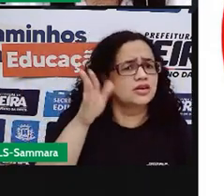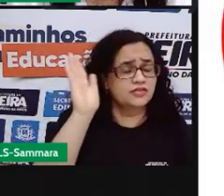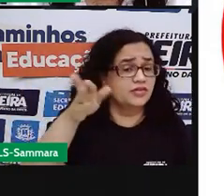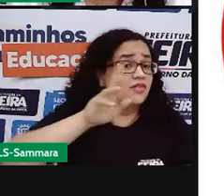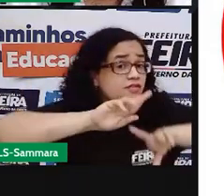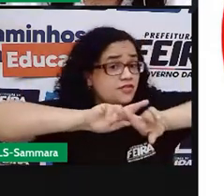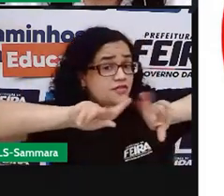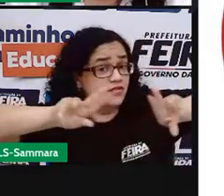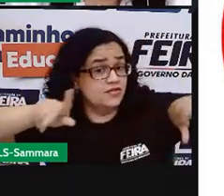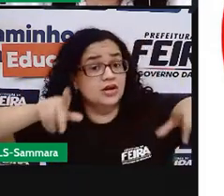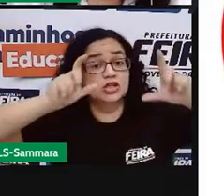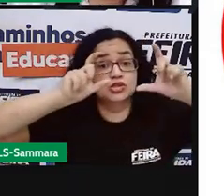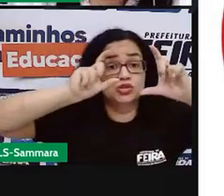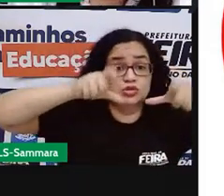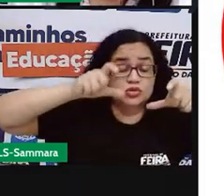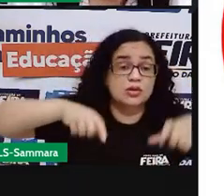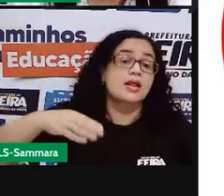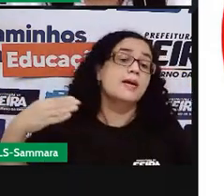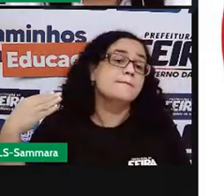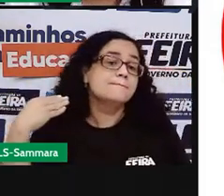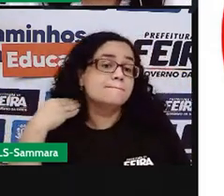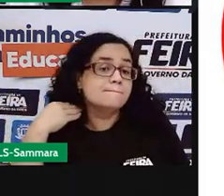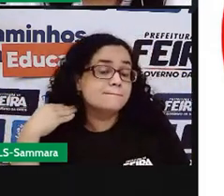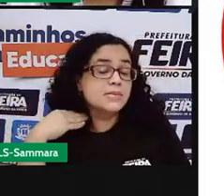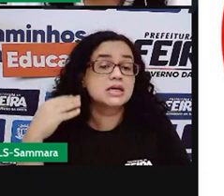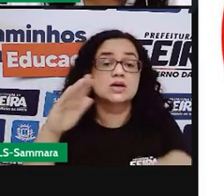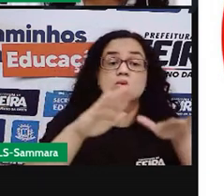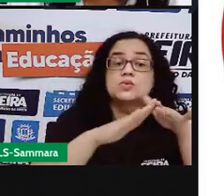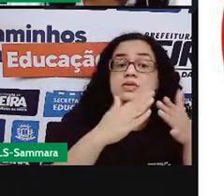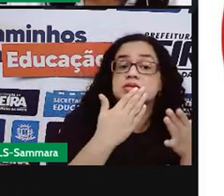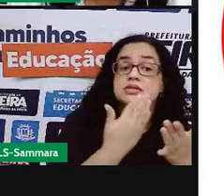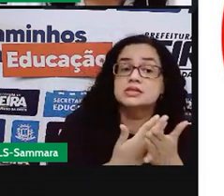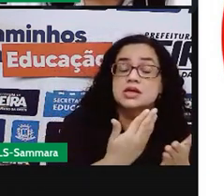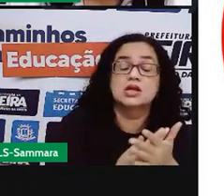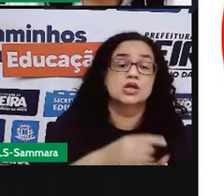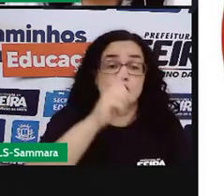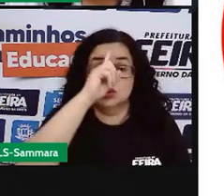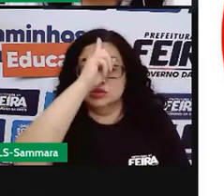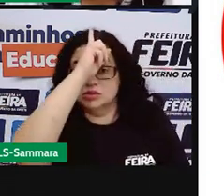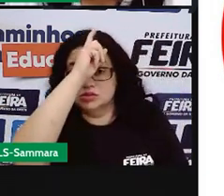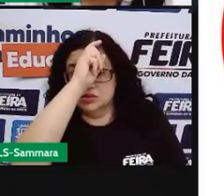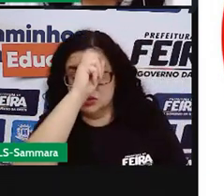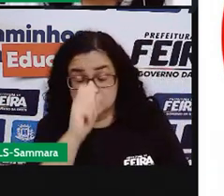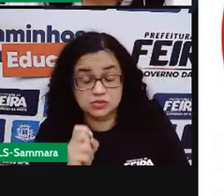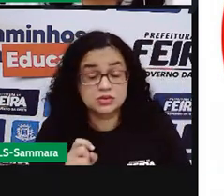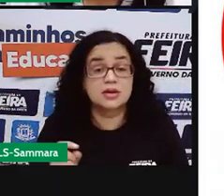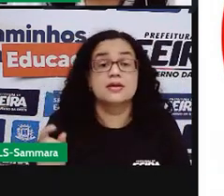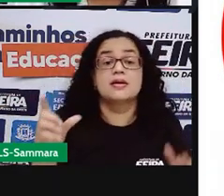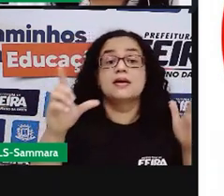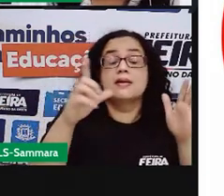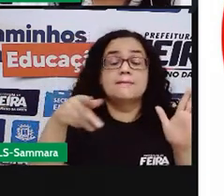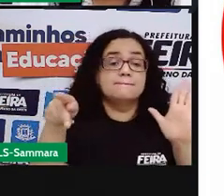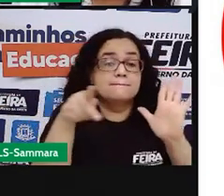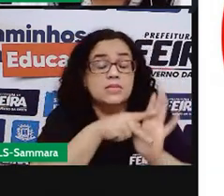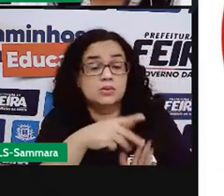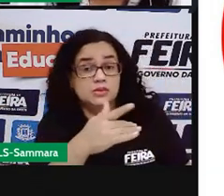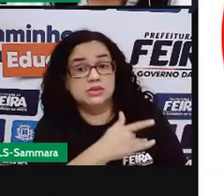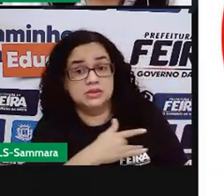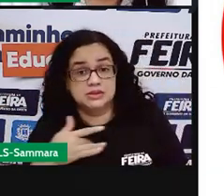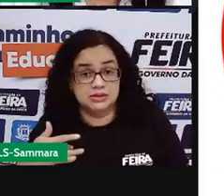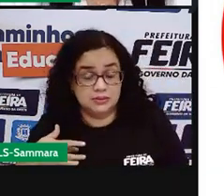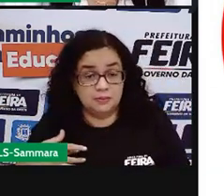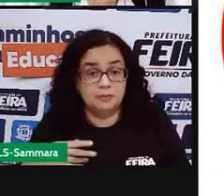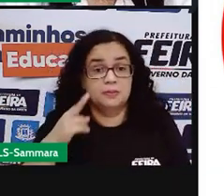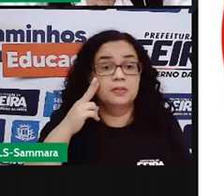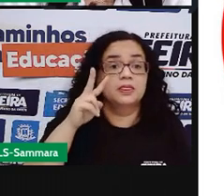em vários lugares. Banco, escola, os hospitais, postos de saúde. Essa imagem